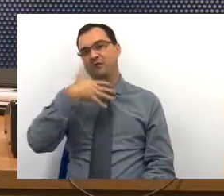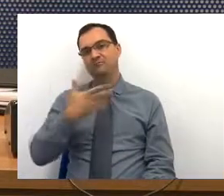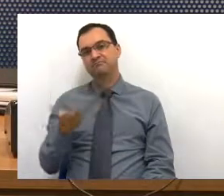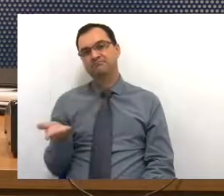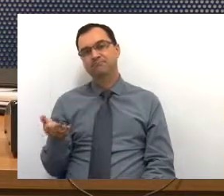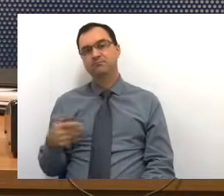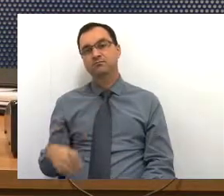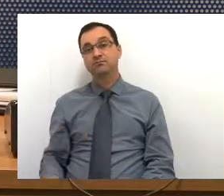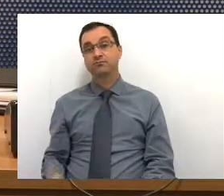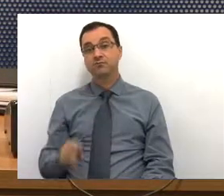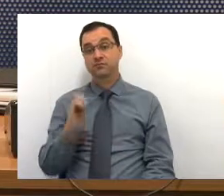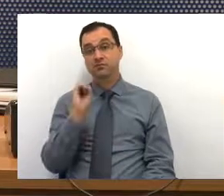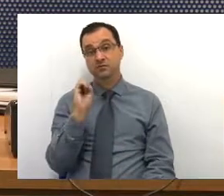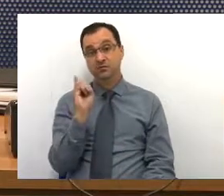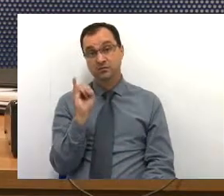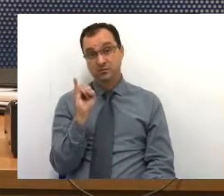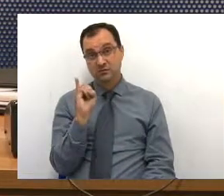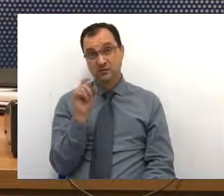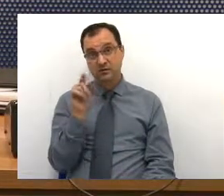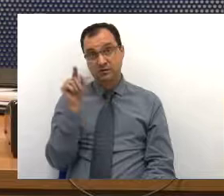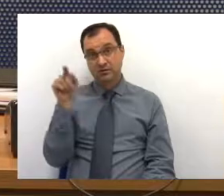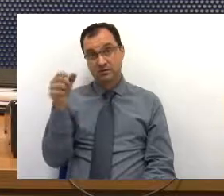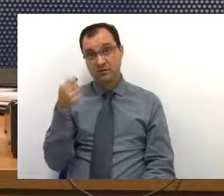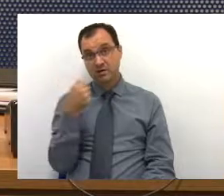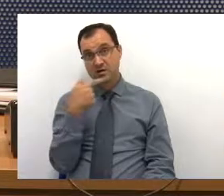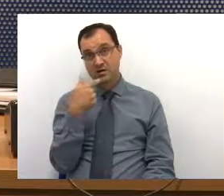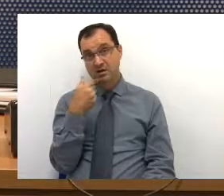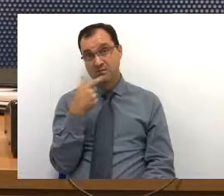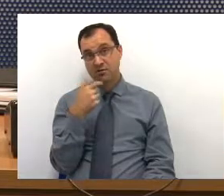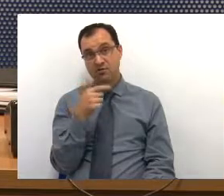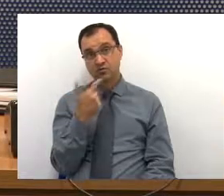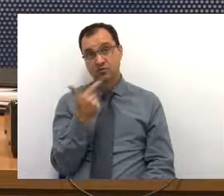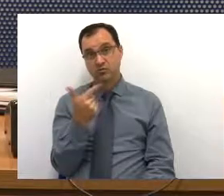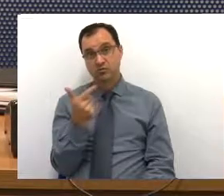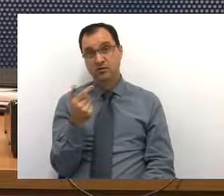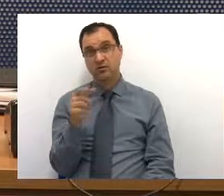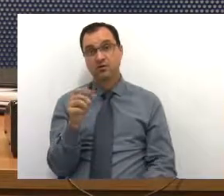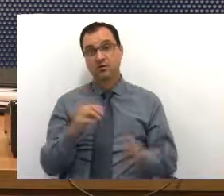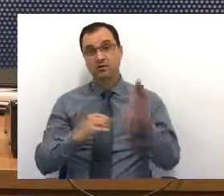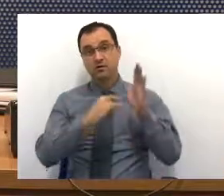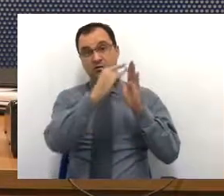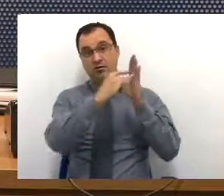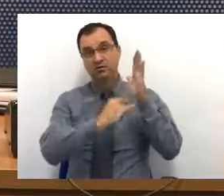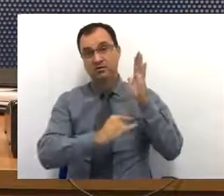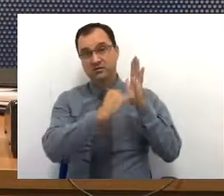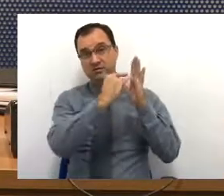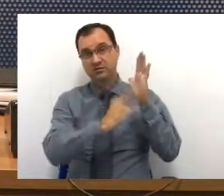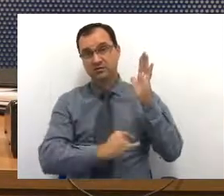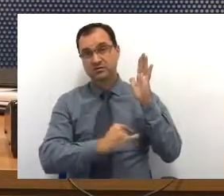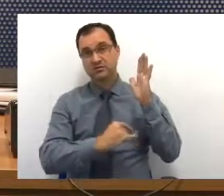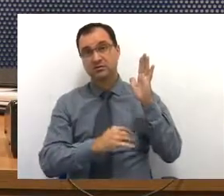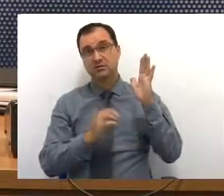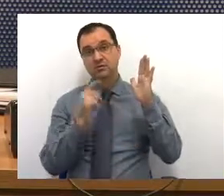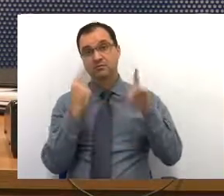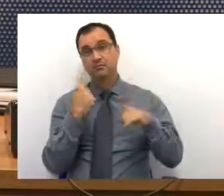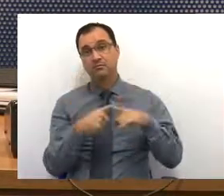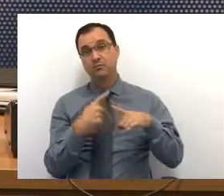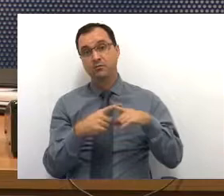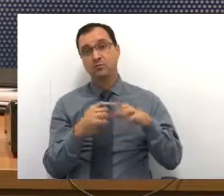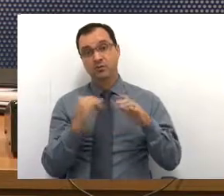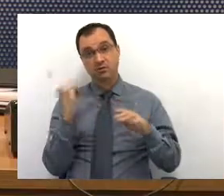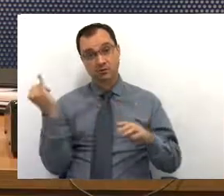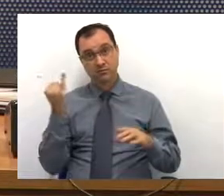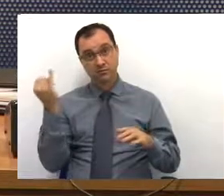e se aquele remédio não está na nossa lista, porque é